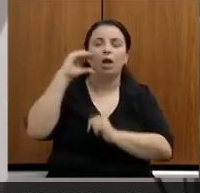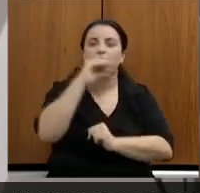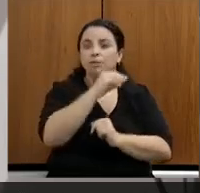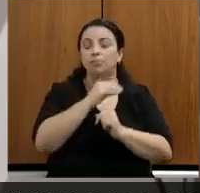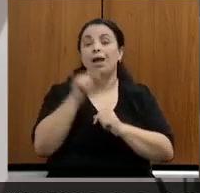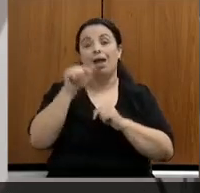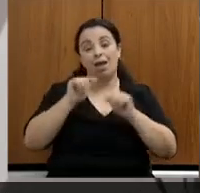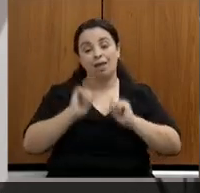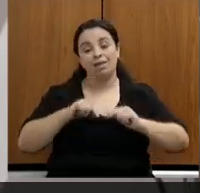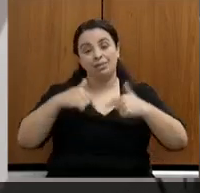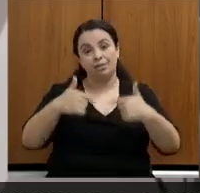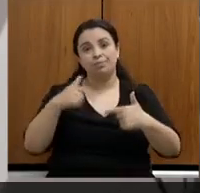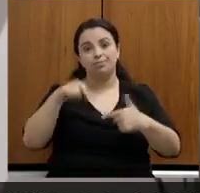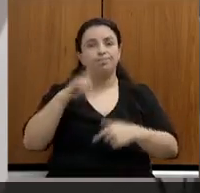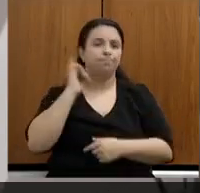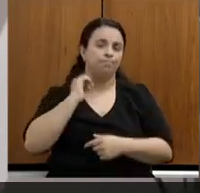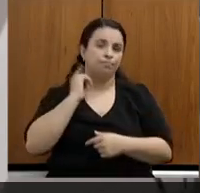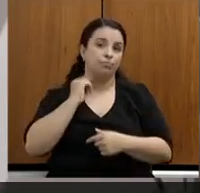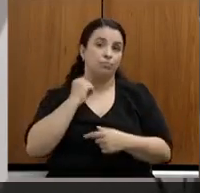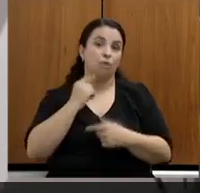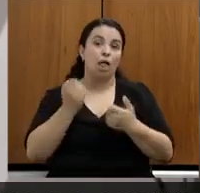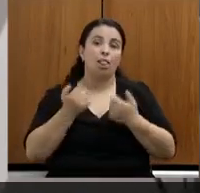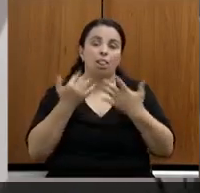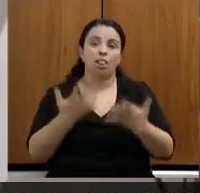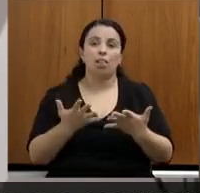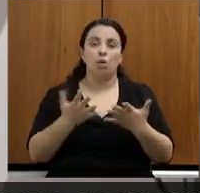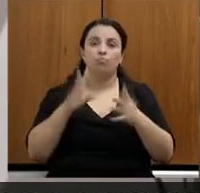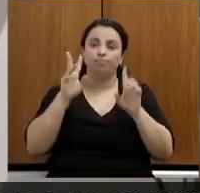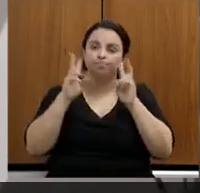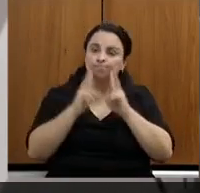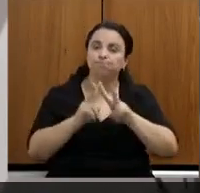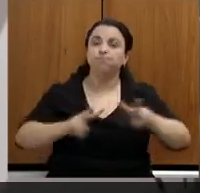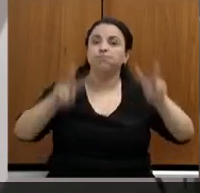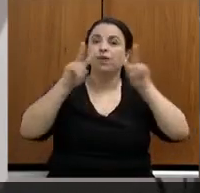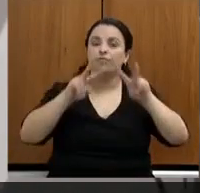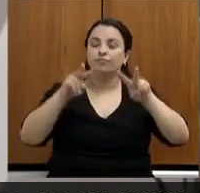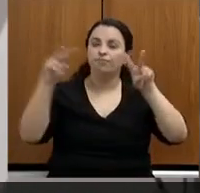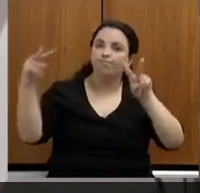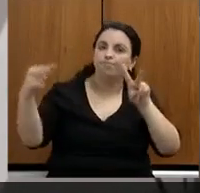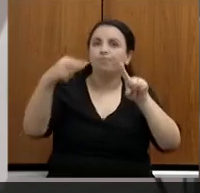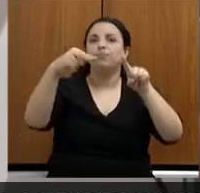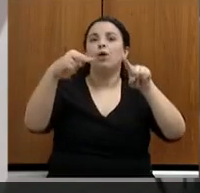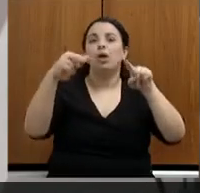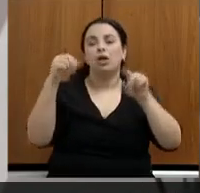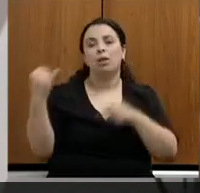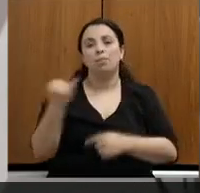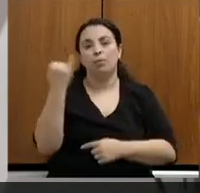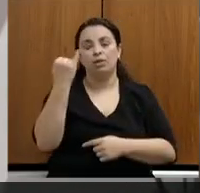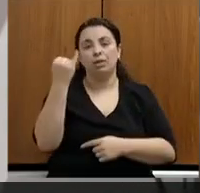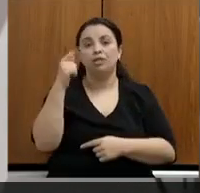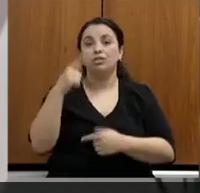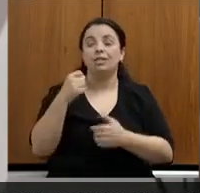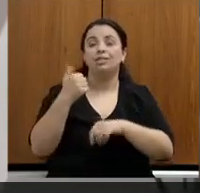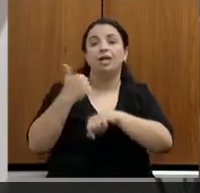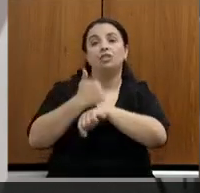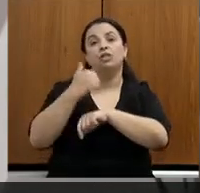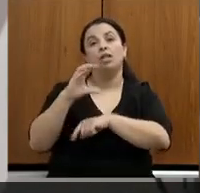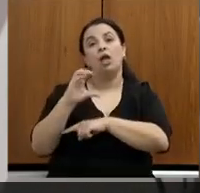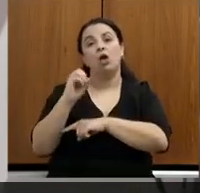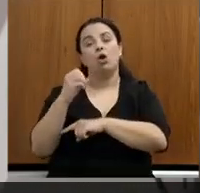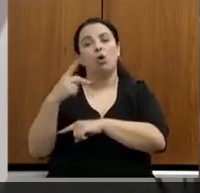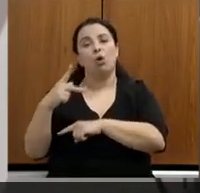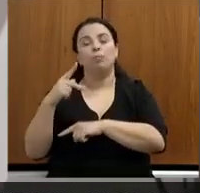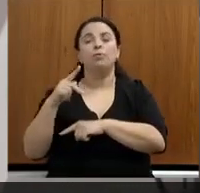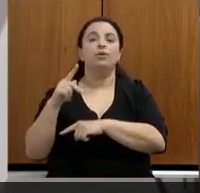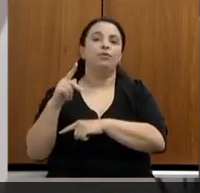geraram um protagonismo importante para o Estado nessa agenda na COP26, inclusive com possibilidades hoje